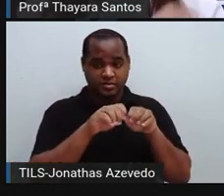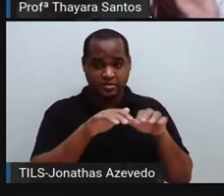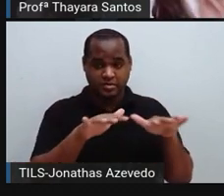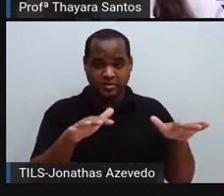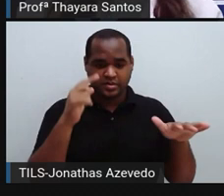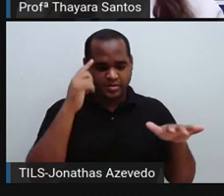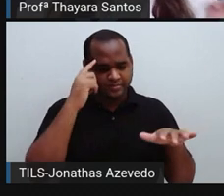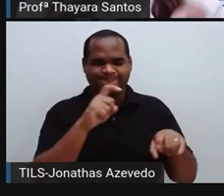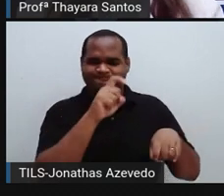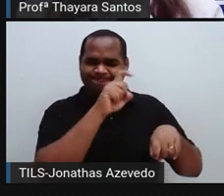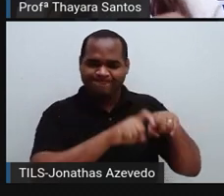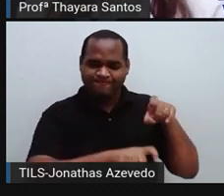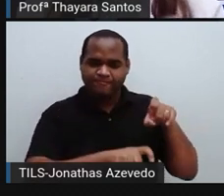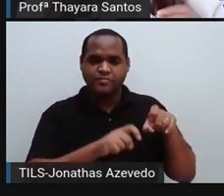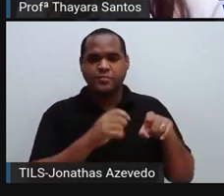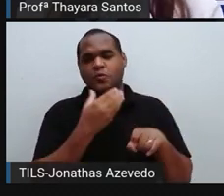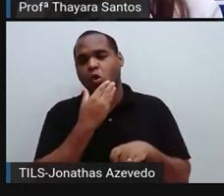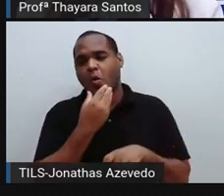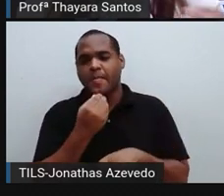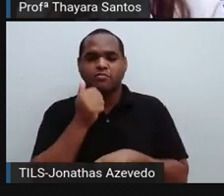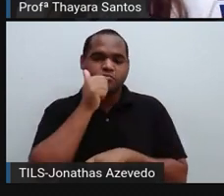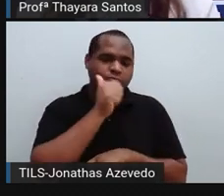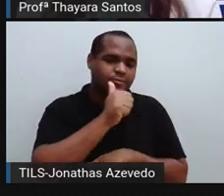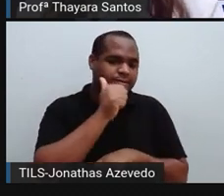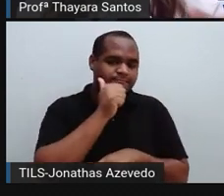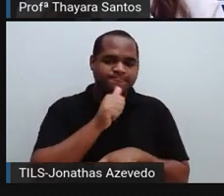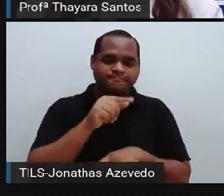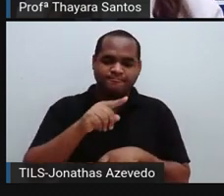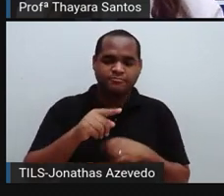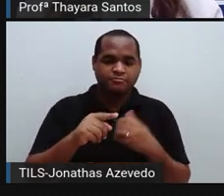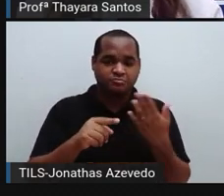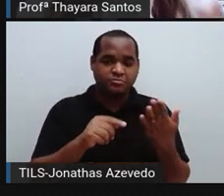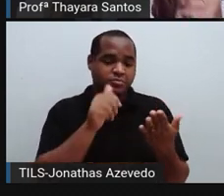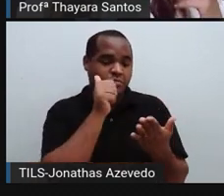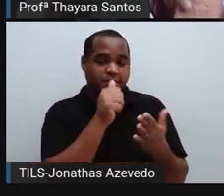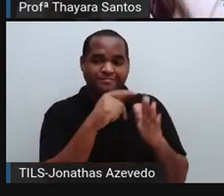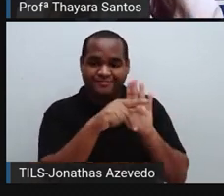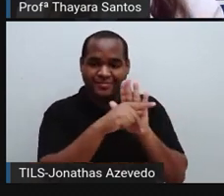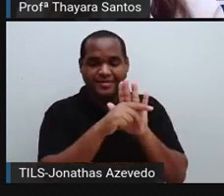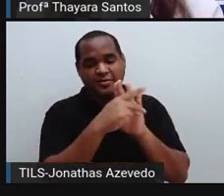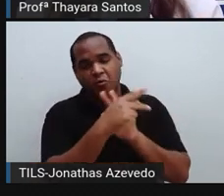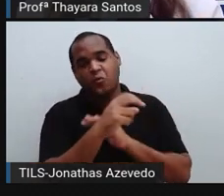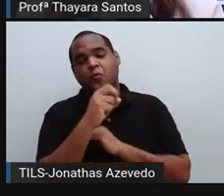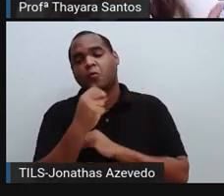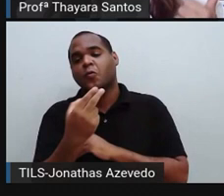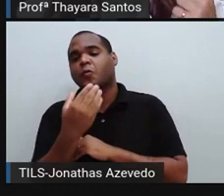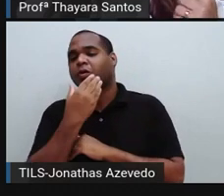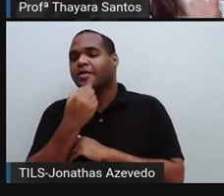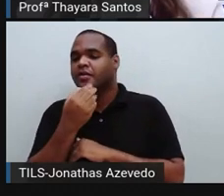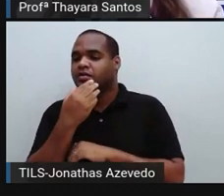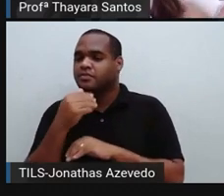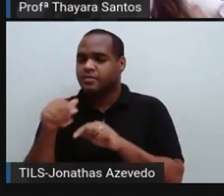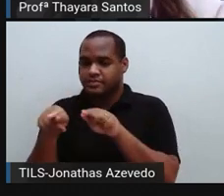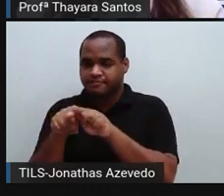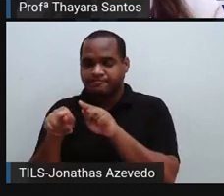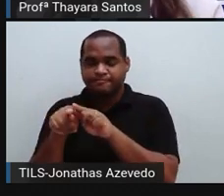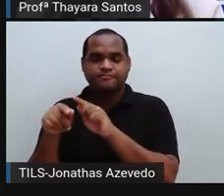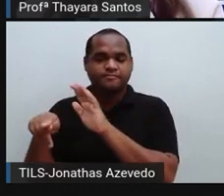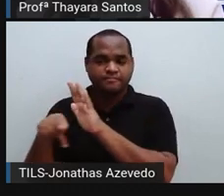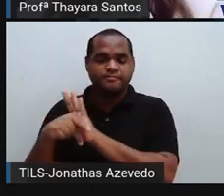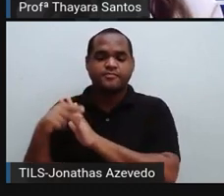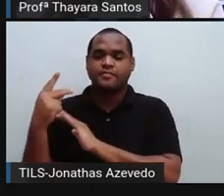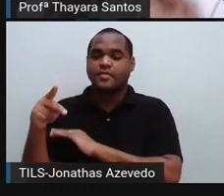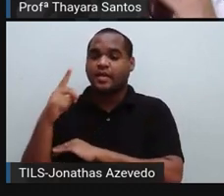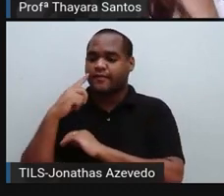do contato sexual, contato com as atrações sexuais tanto masculinas quanto femininas. Ela também tem cura quando descoberta